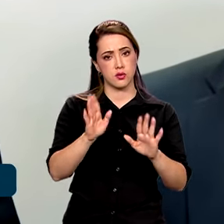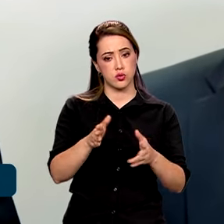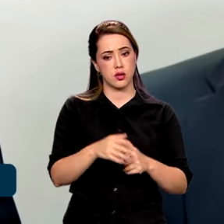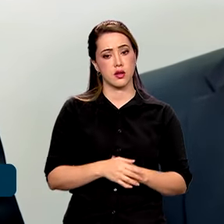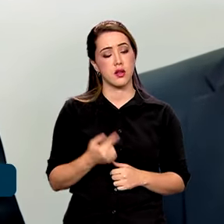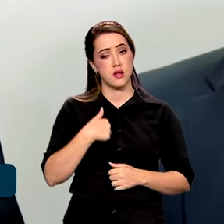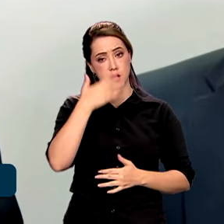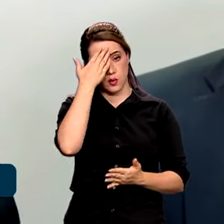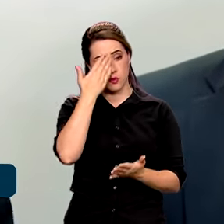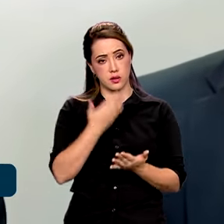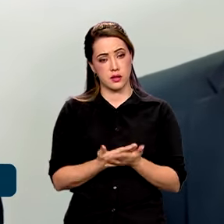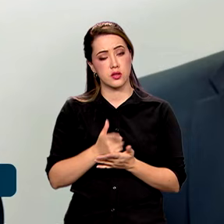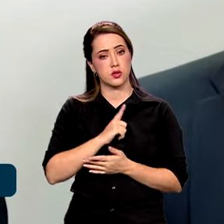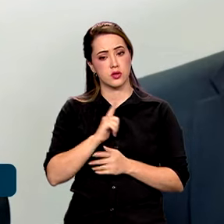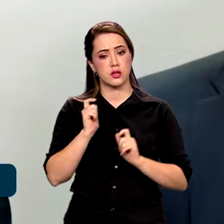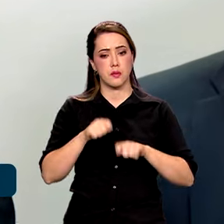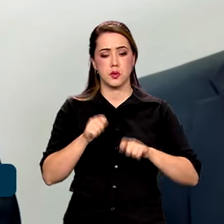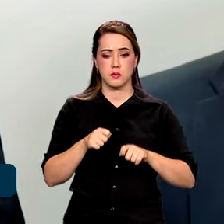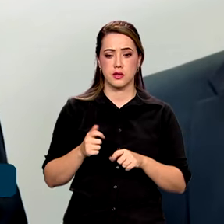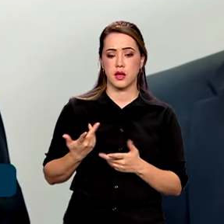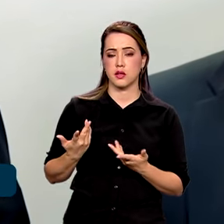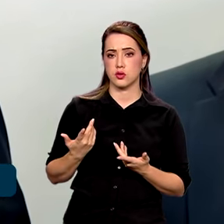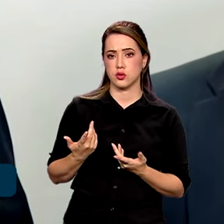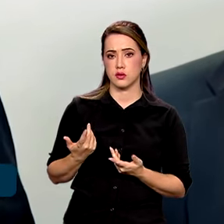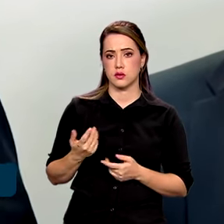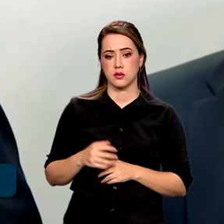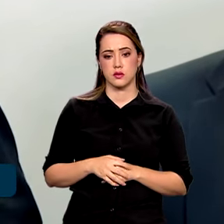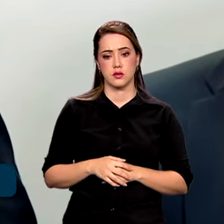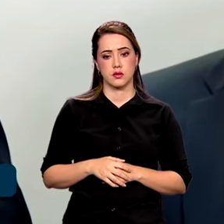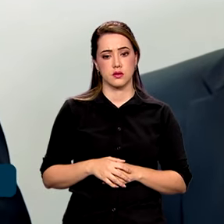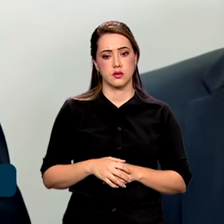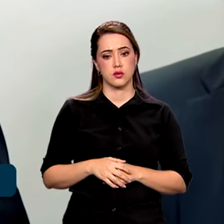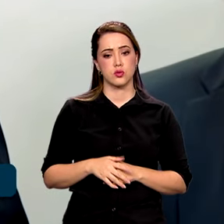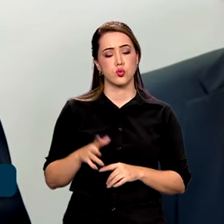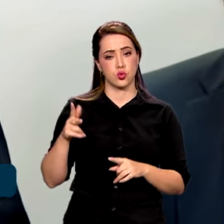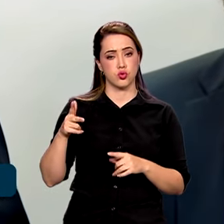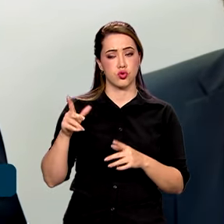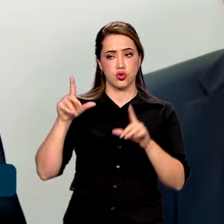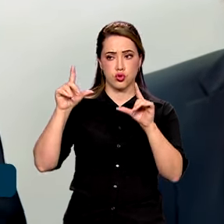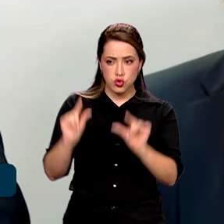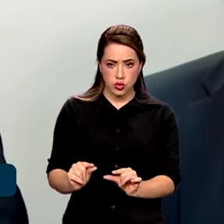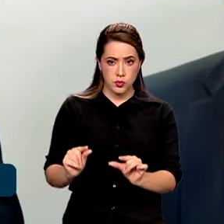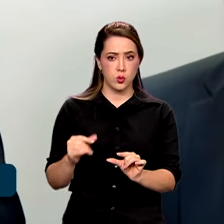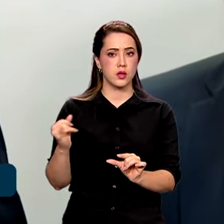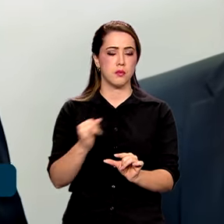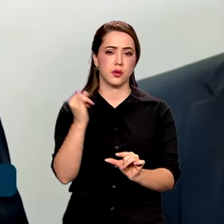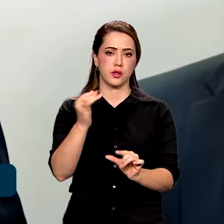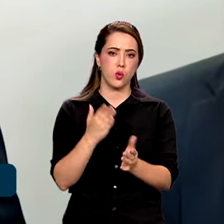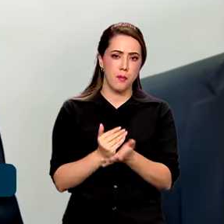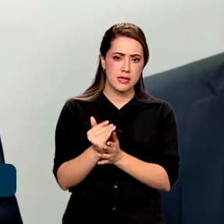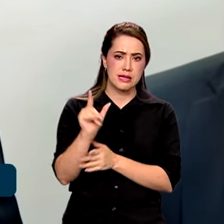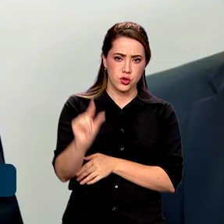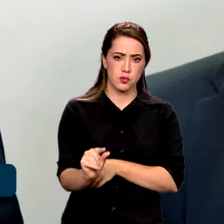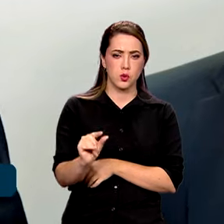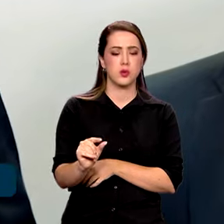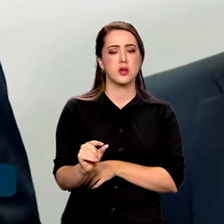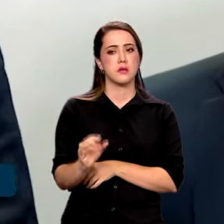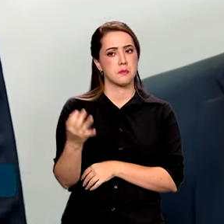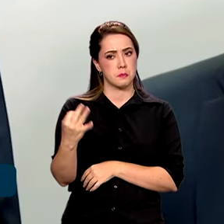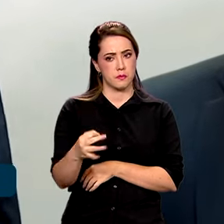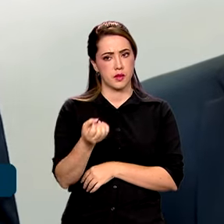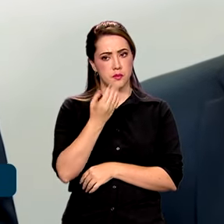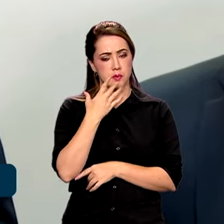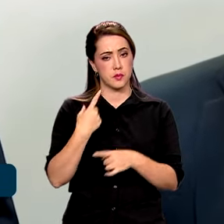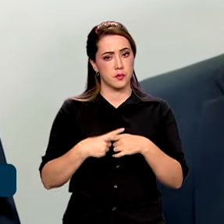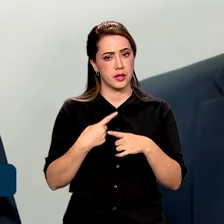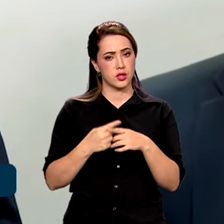que há espaço para um corte razoável, um início de corte razoável, porque nós